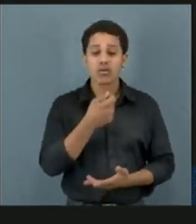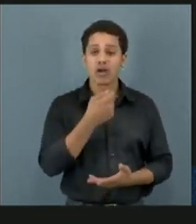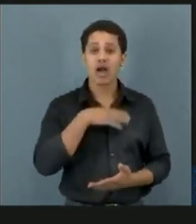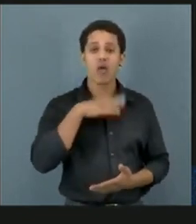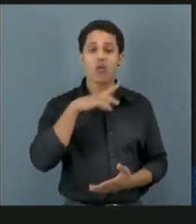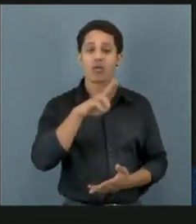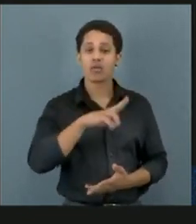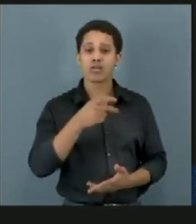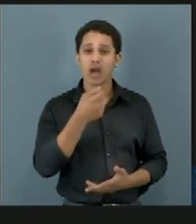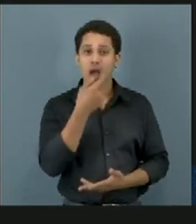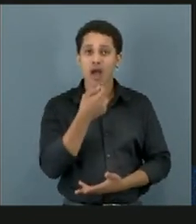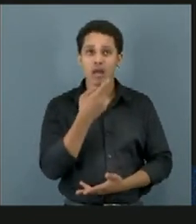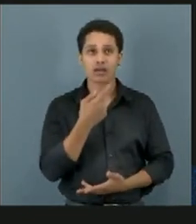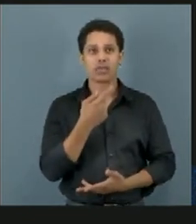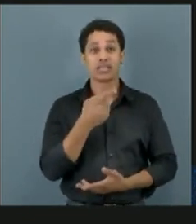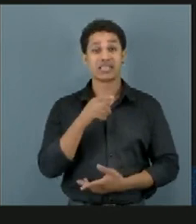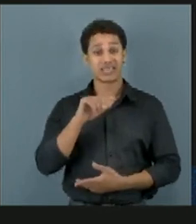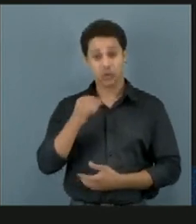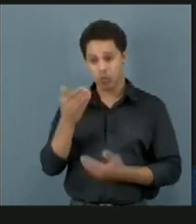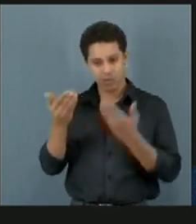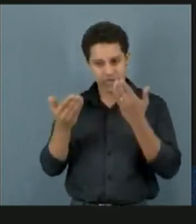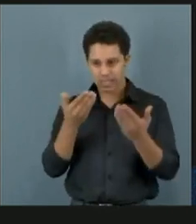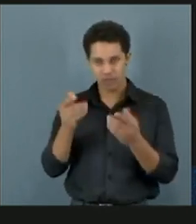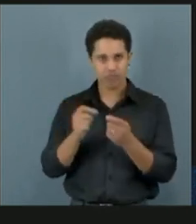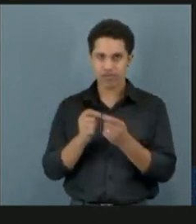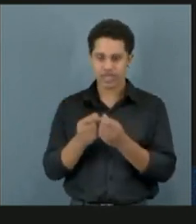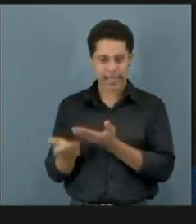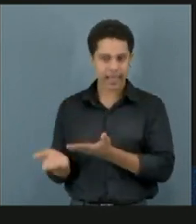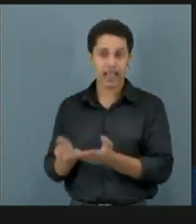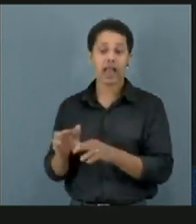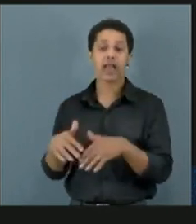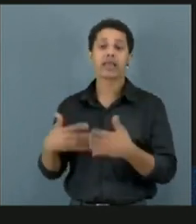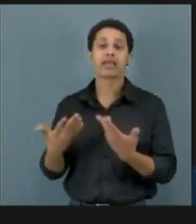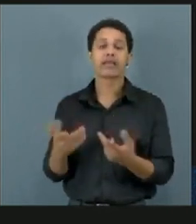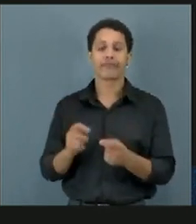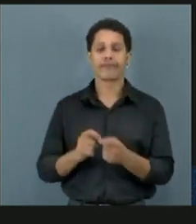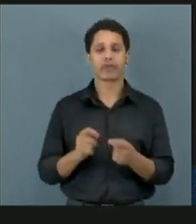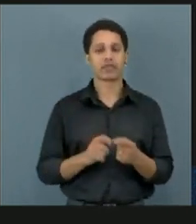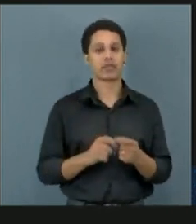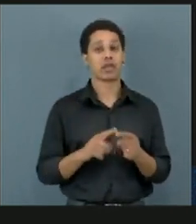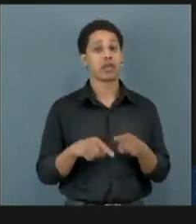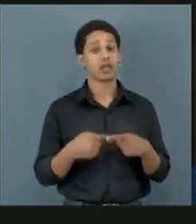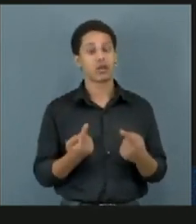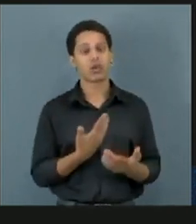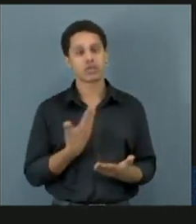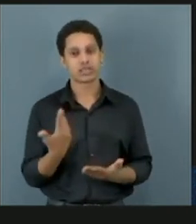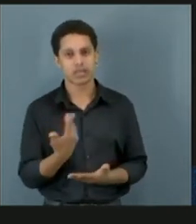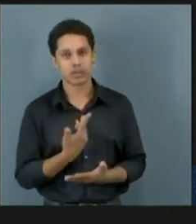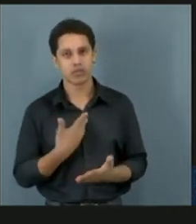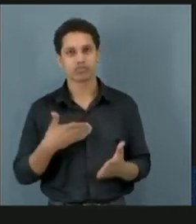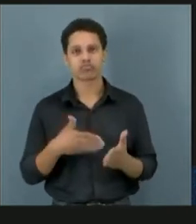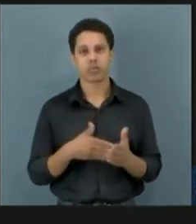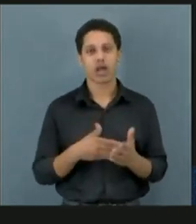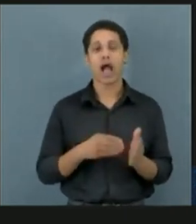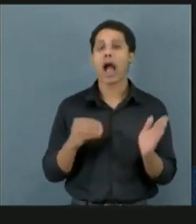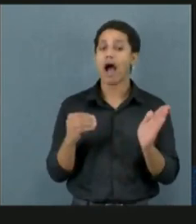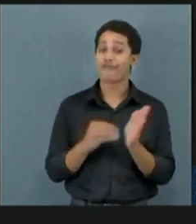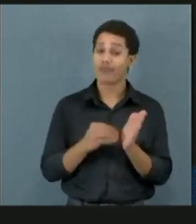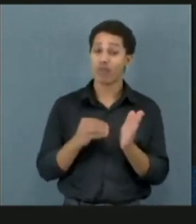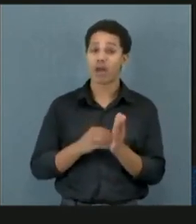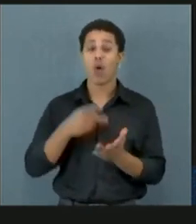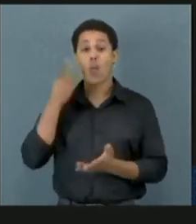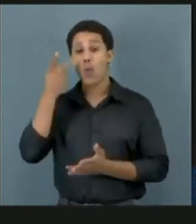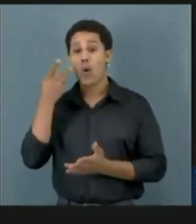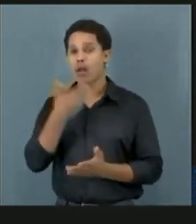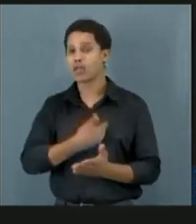não for o psiquiatra fazer ou o diagnóstico tratar, quem que vai fazer? Então, nós temos um impasse, que é a ausência de política pública